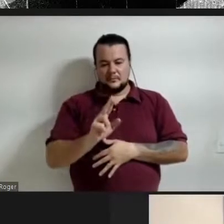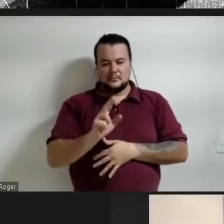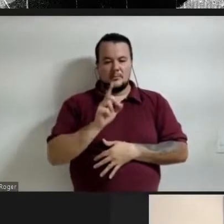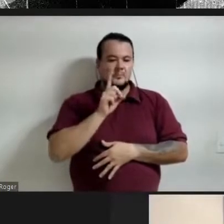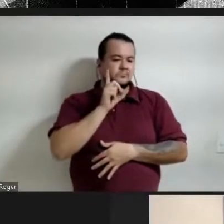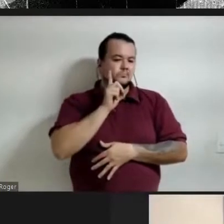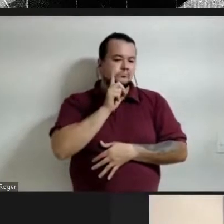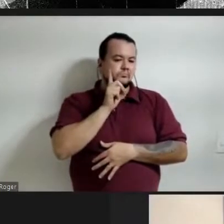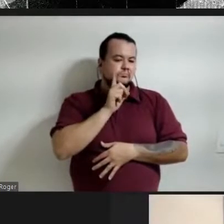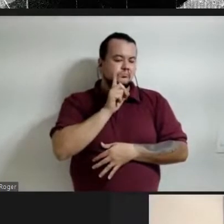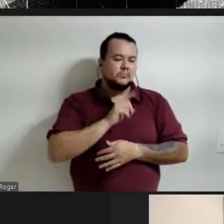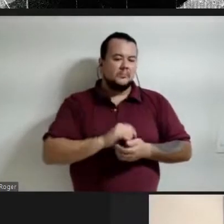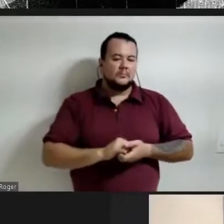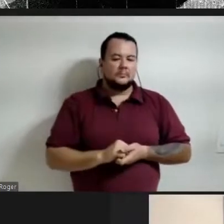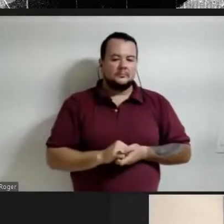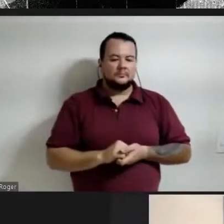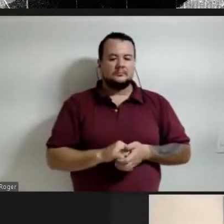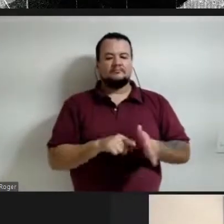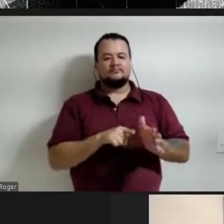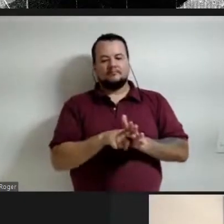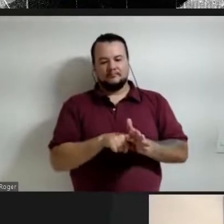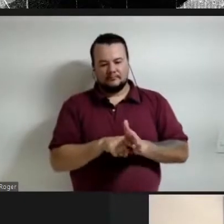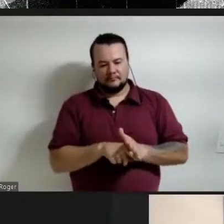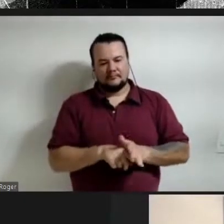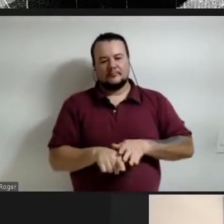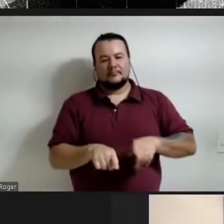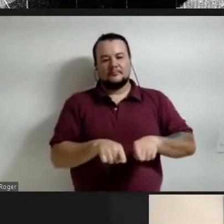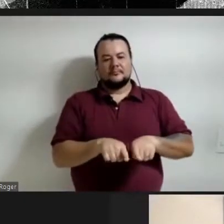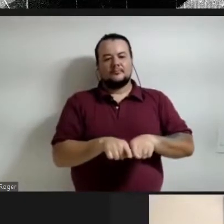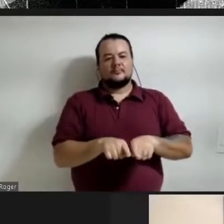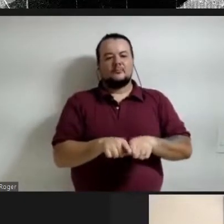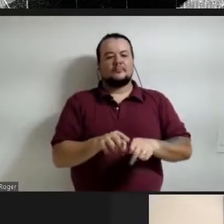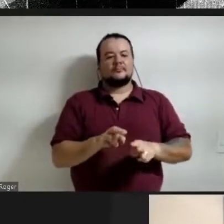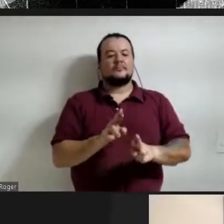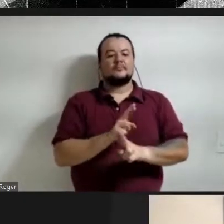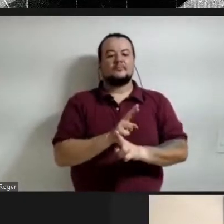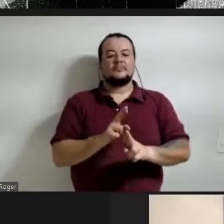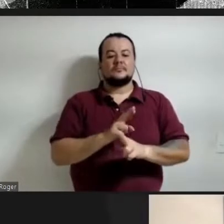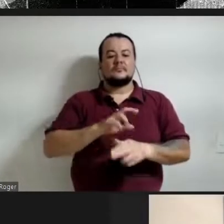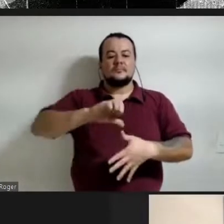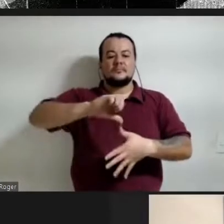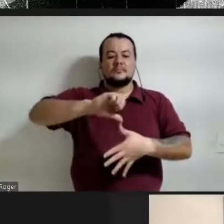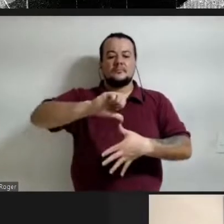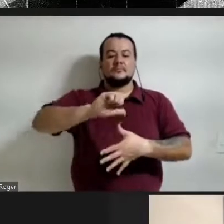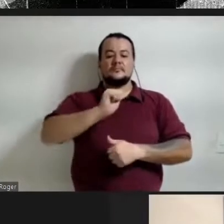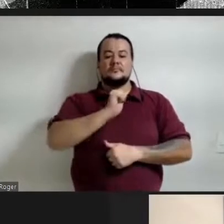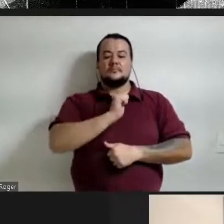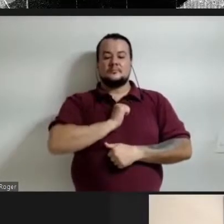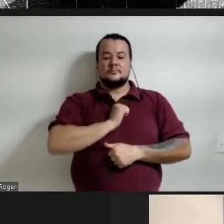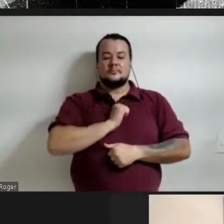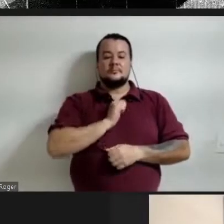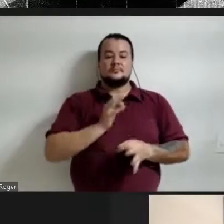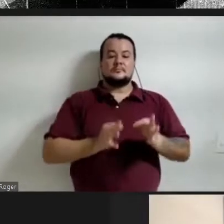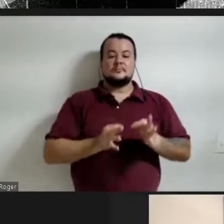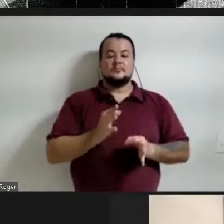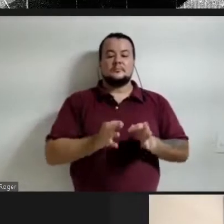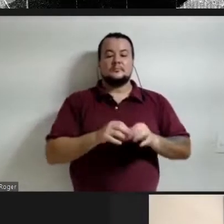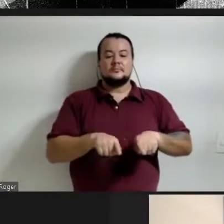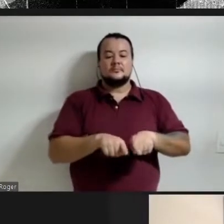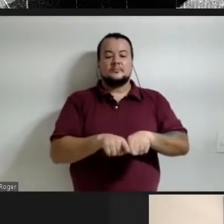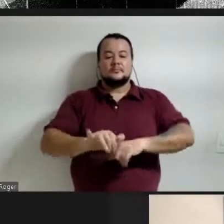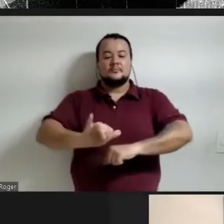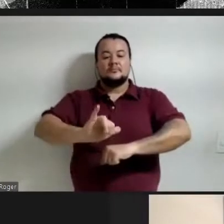é pesquisadora da rede latinoamericana de antropologia jurídica e do centro